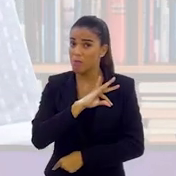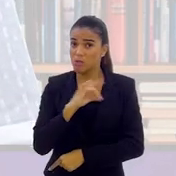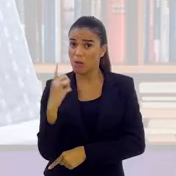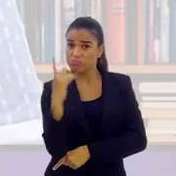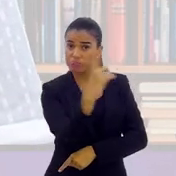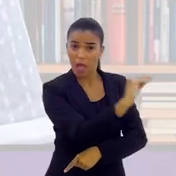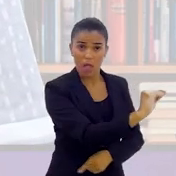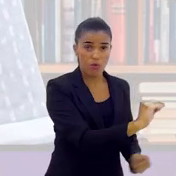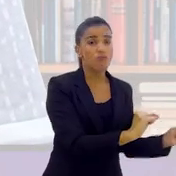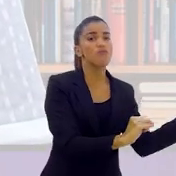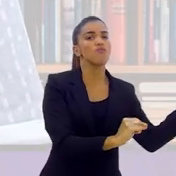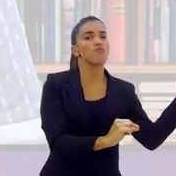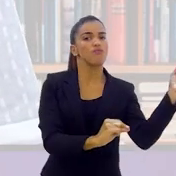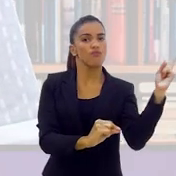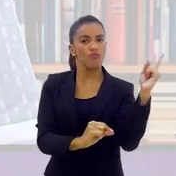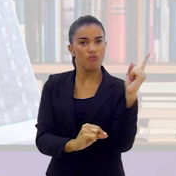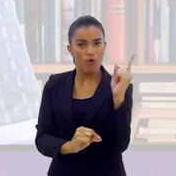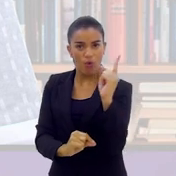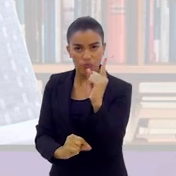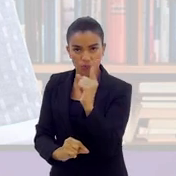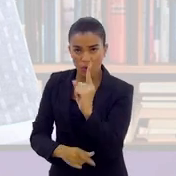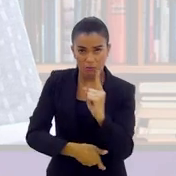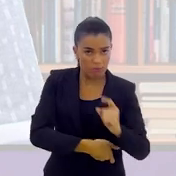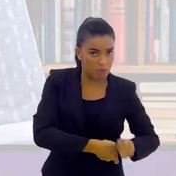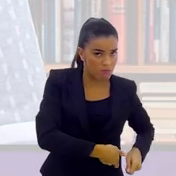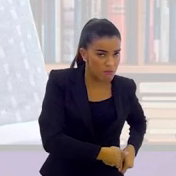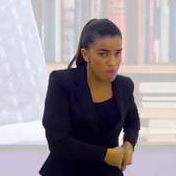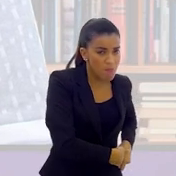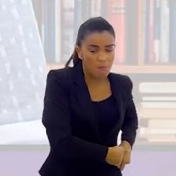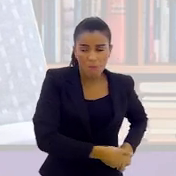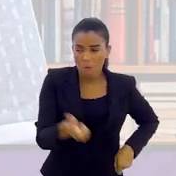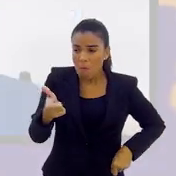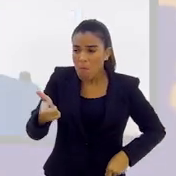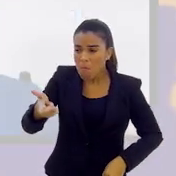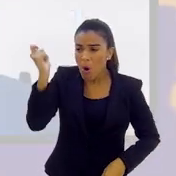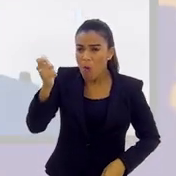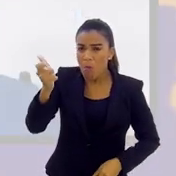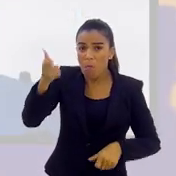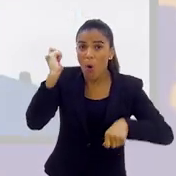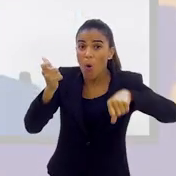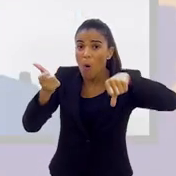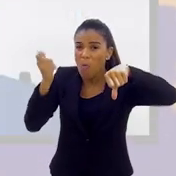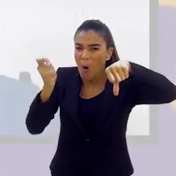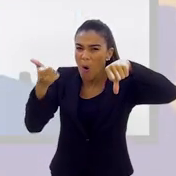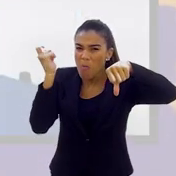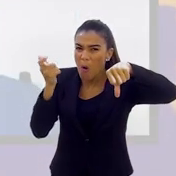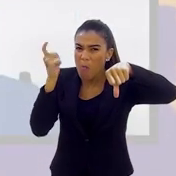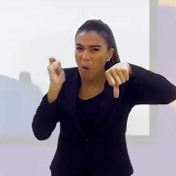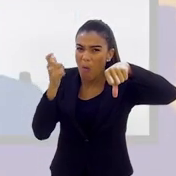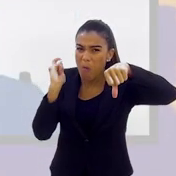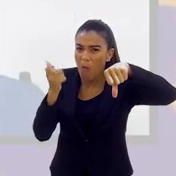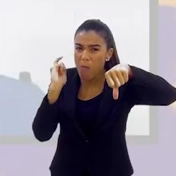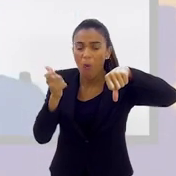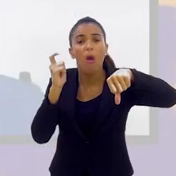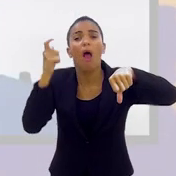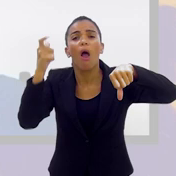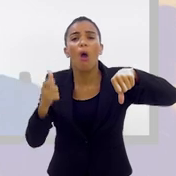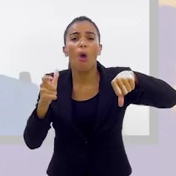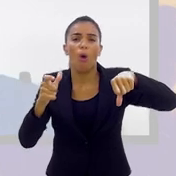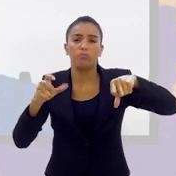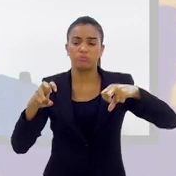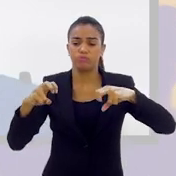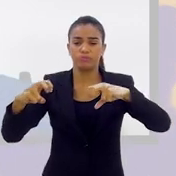depois voltou, esse policial penal, pegou uma arma, disparou nove tiros dentro desse bar, dessa